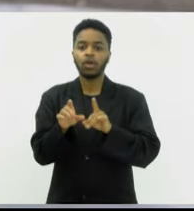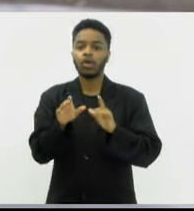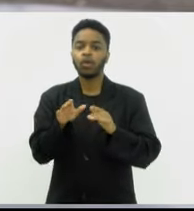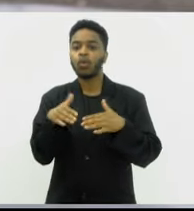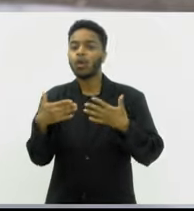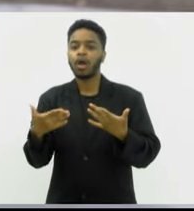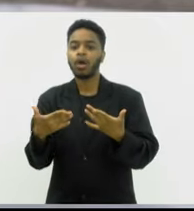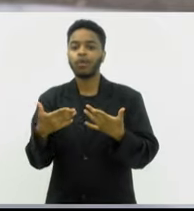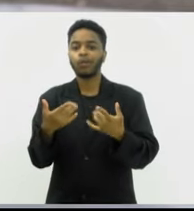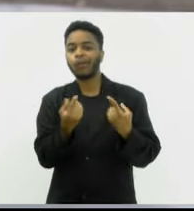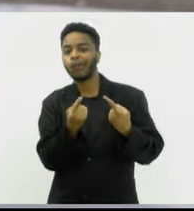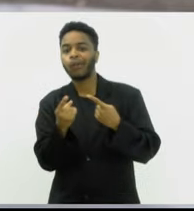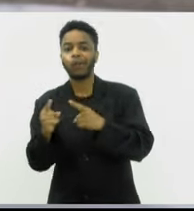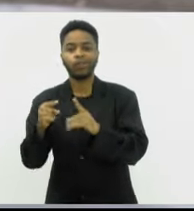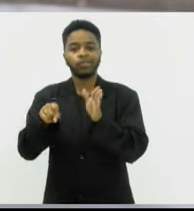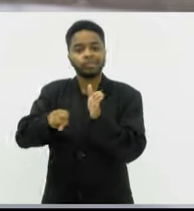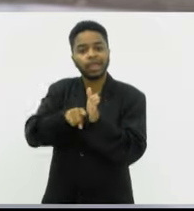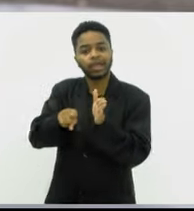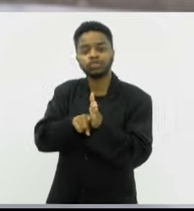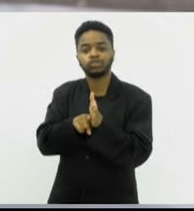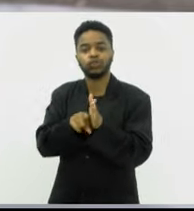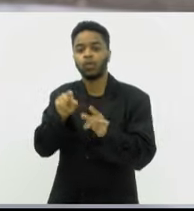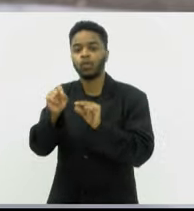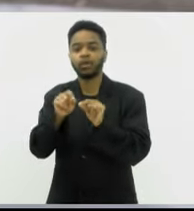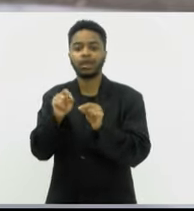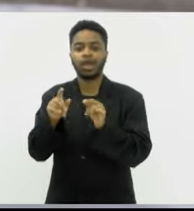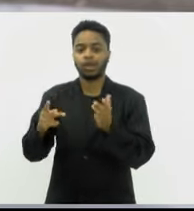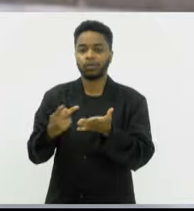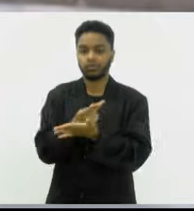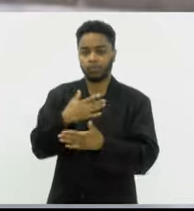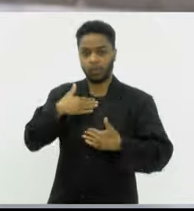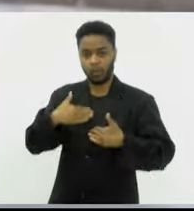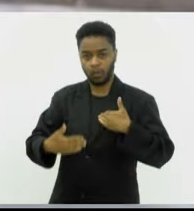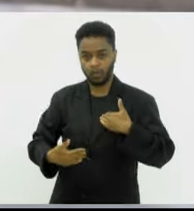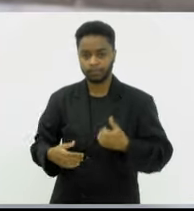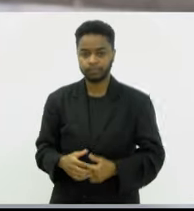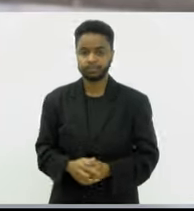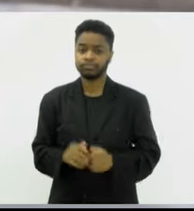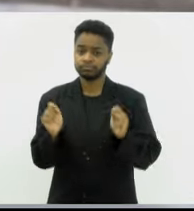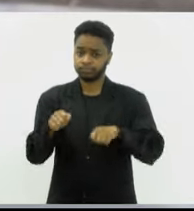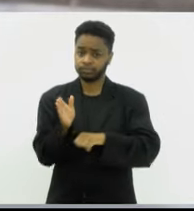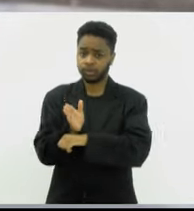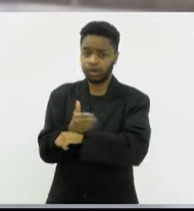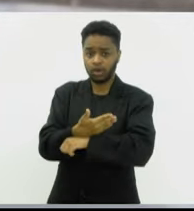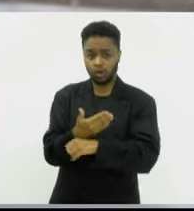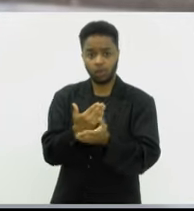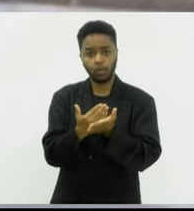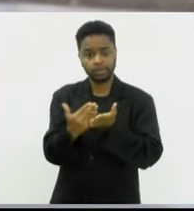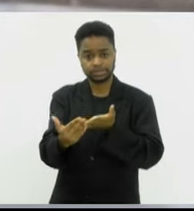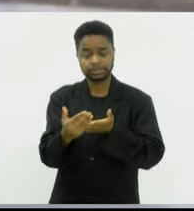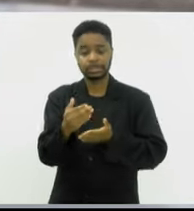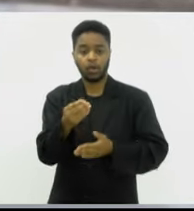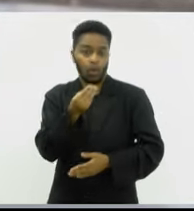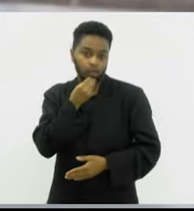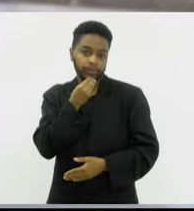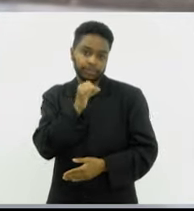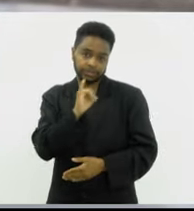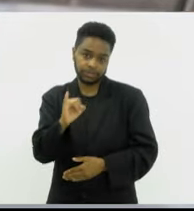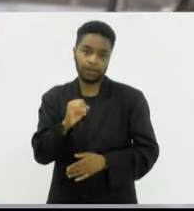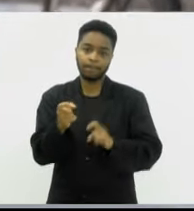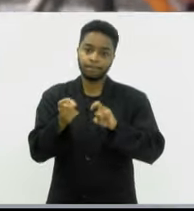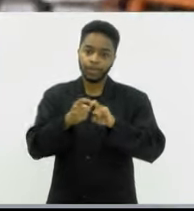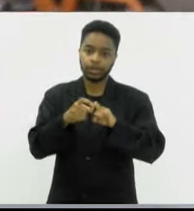contraindicações e os efeitos colaterais, doutora? Então, a mulher deve começar o mais precoce possível. Claro, se a mulher tiver indicação